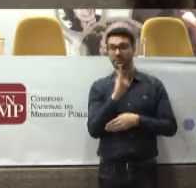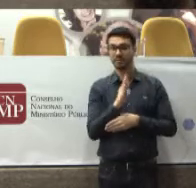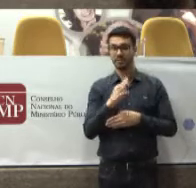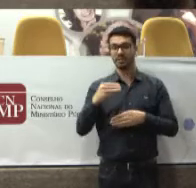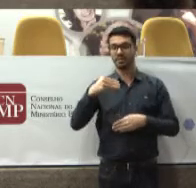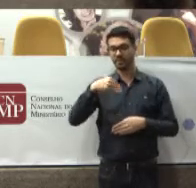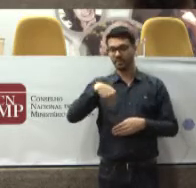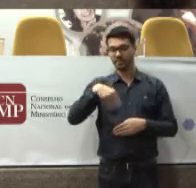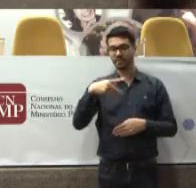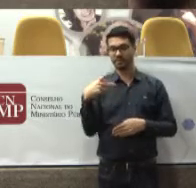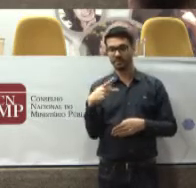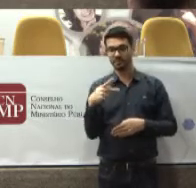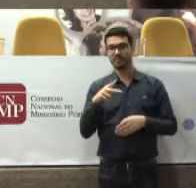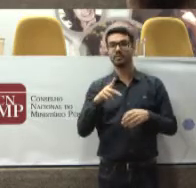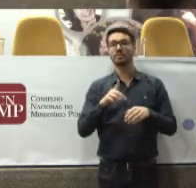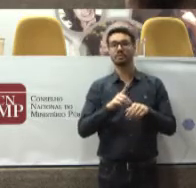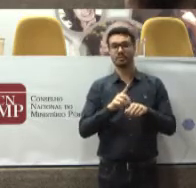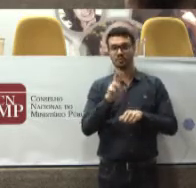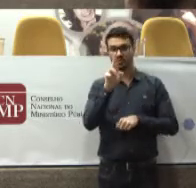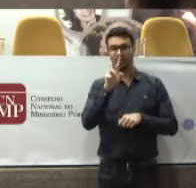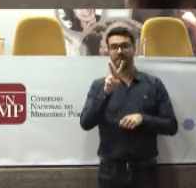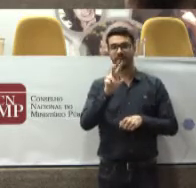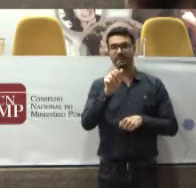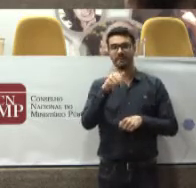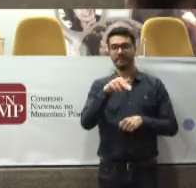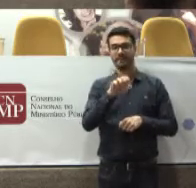Público, Dr. Vanessa Goulart Barbosa.